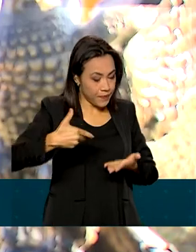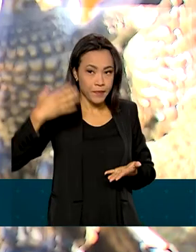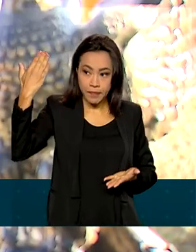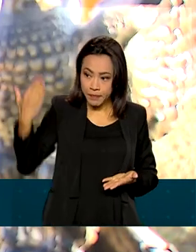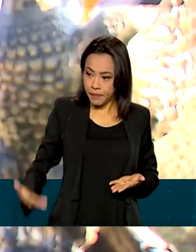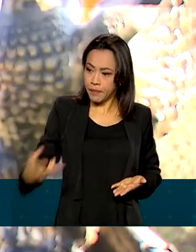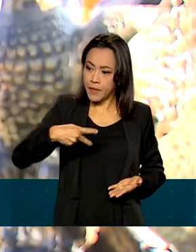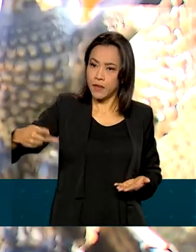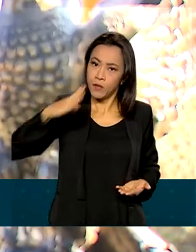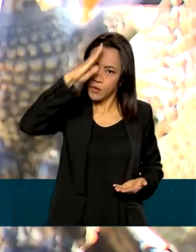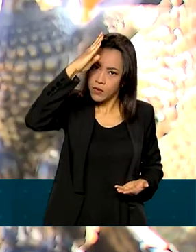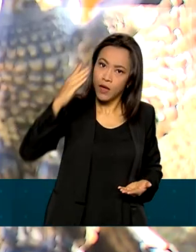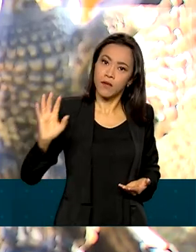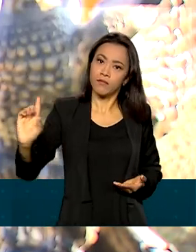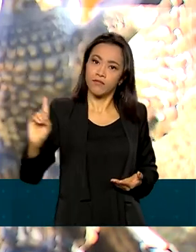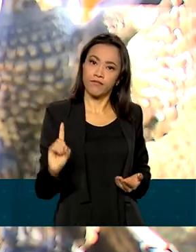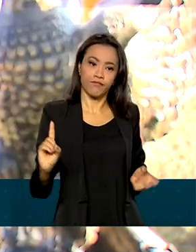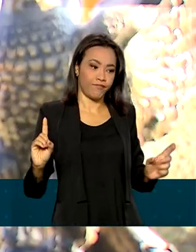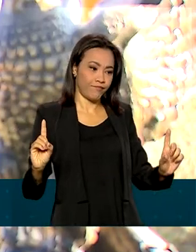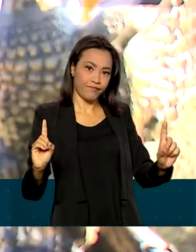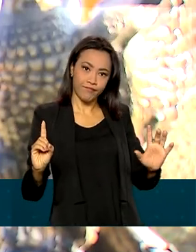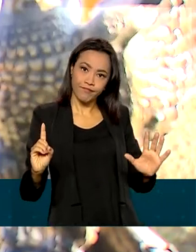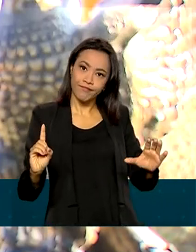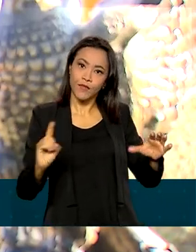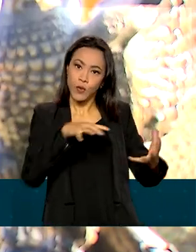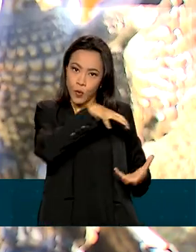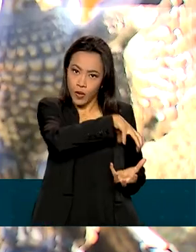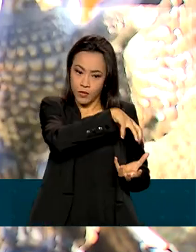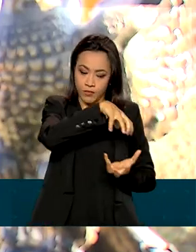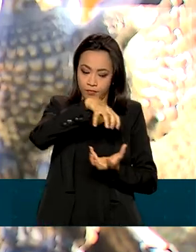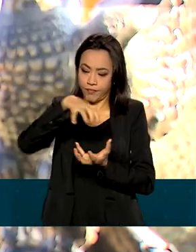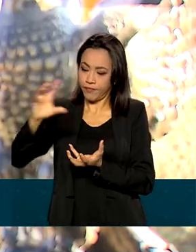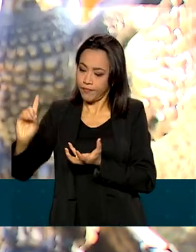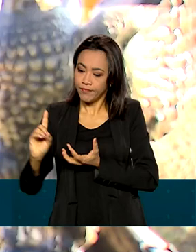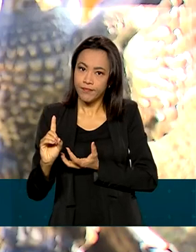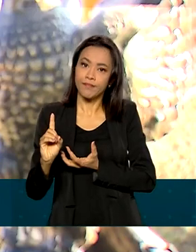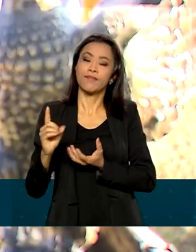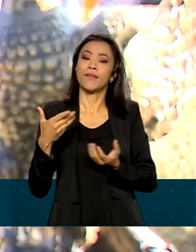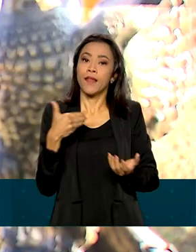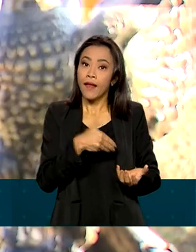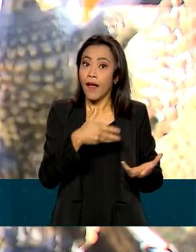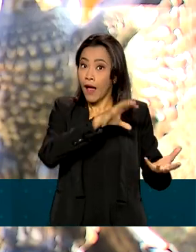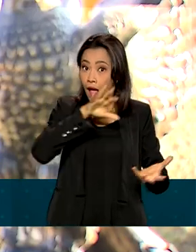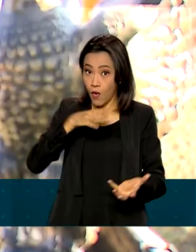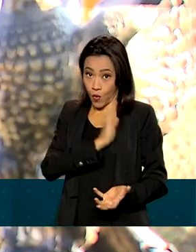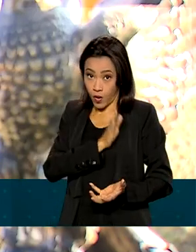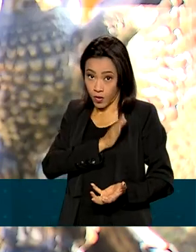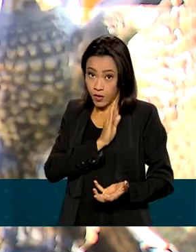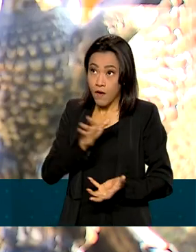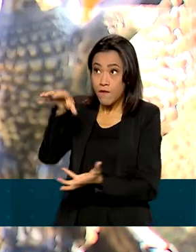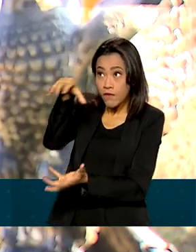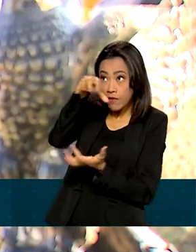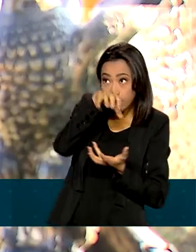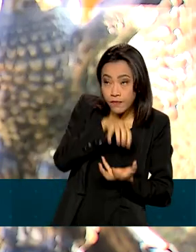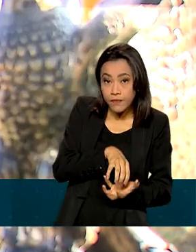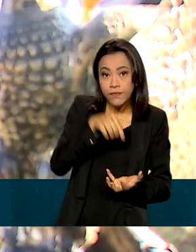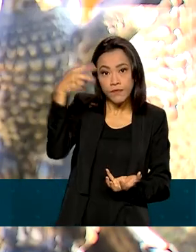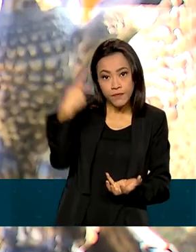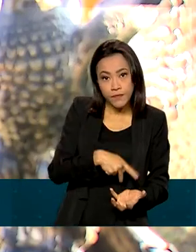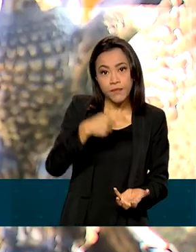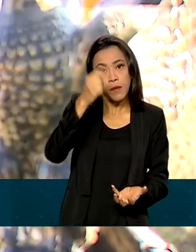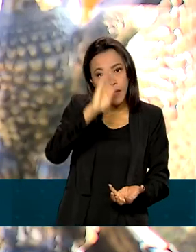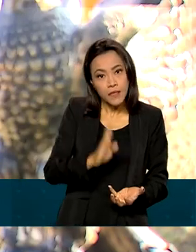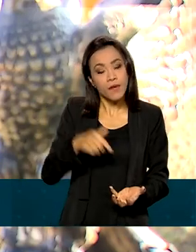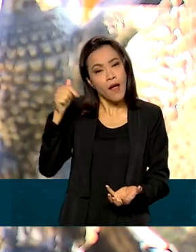Bolsonaro, né? Como símbolo da boa relação entre Brasil e Portugal, a vinda do coração de Dom Pedro I para o Brasil faz